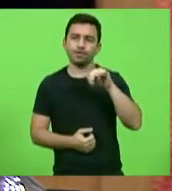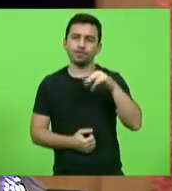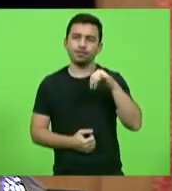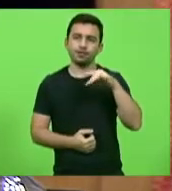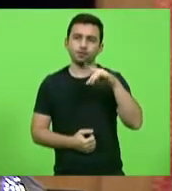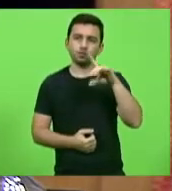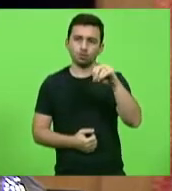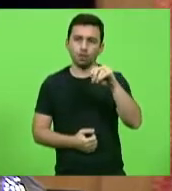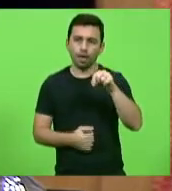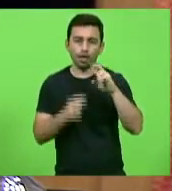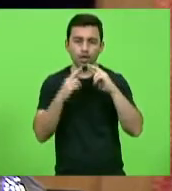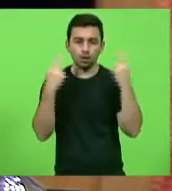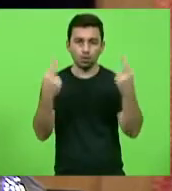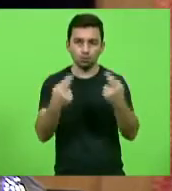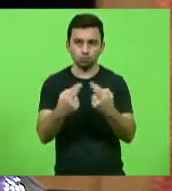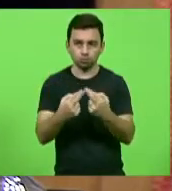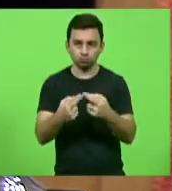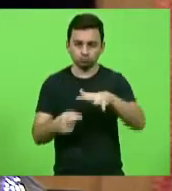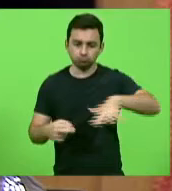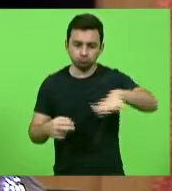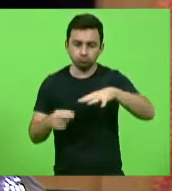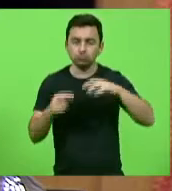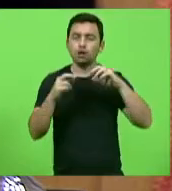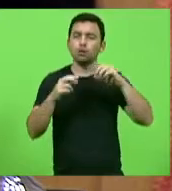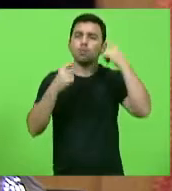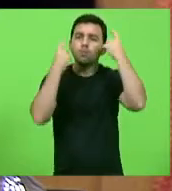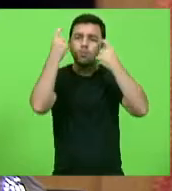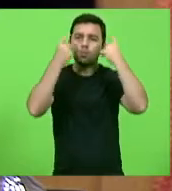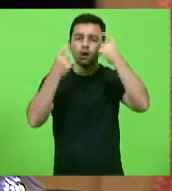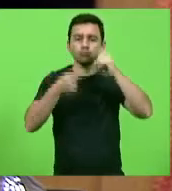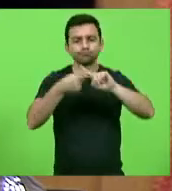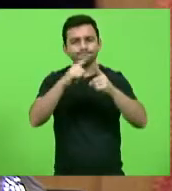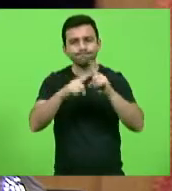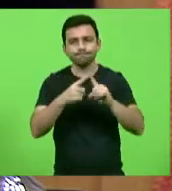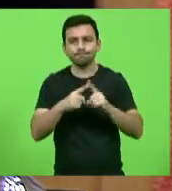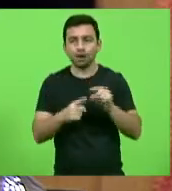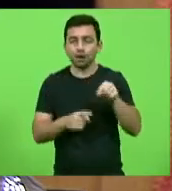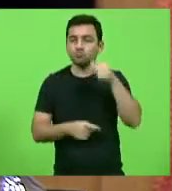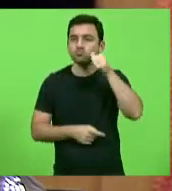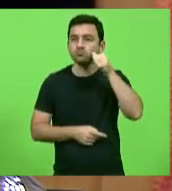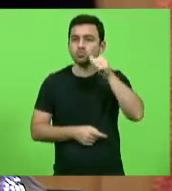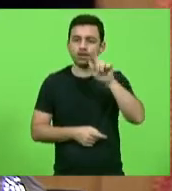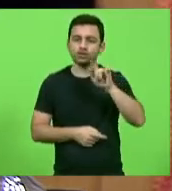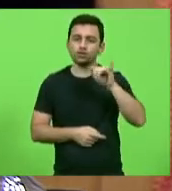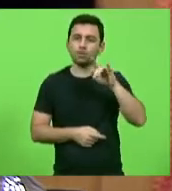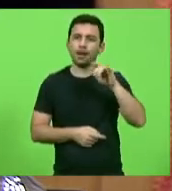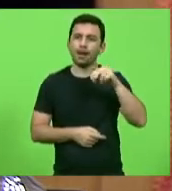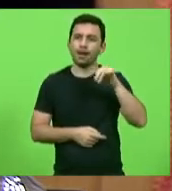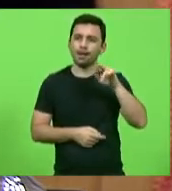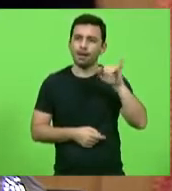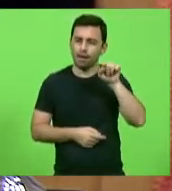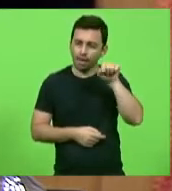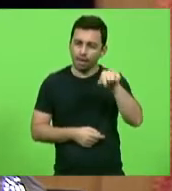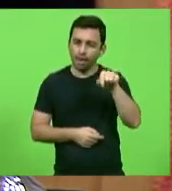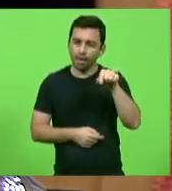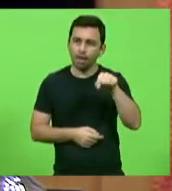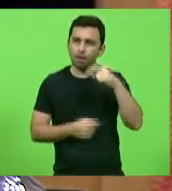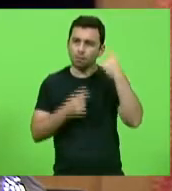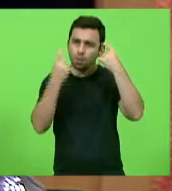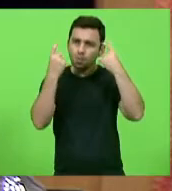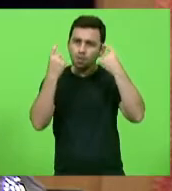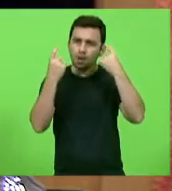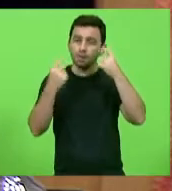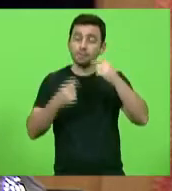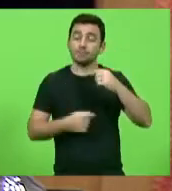exatamente com a preocupação que tem sido levantada pela vereadora Gilmara, que é que é